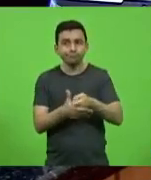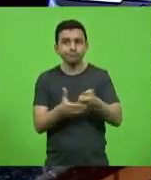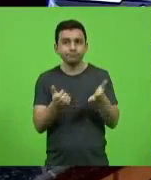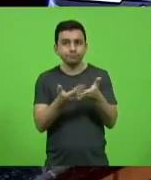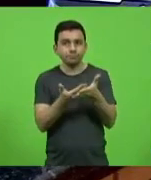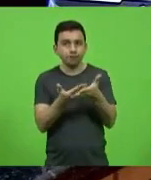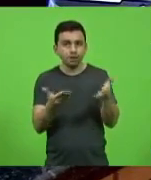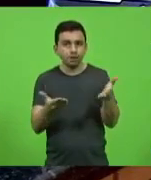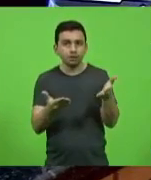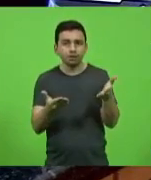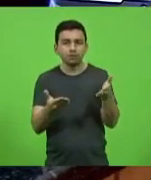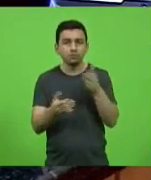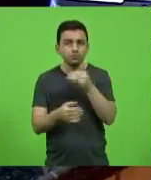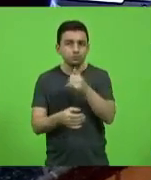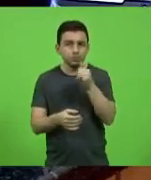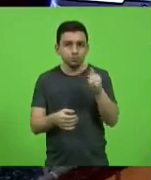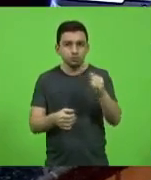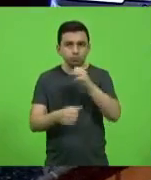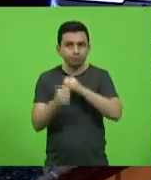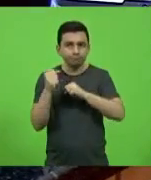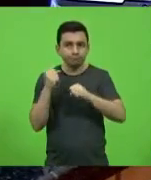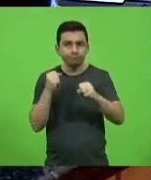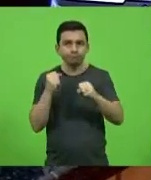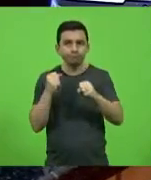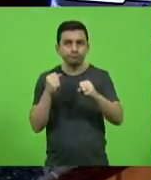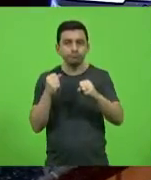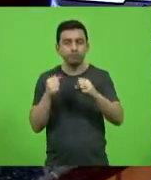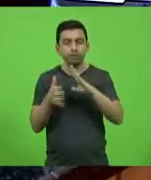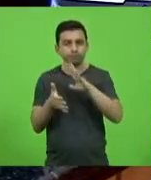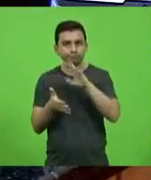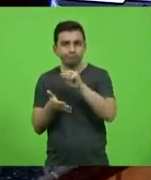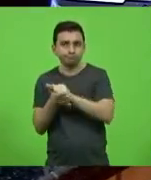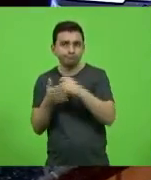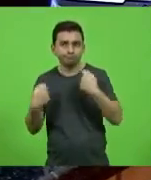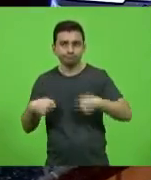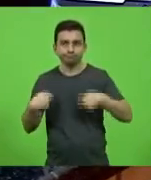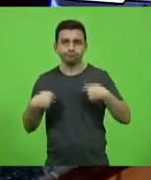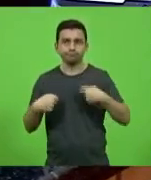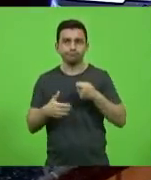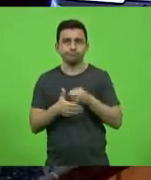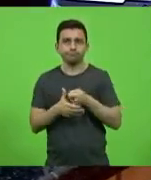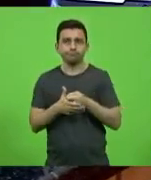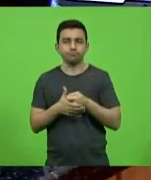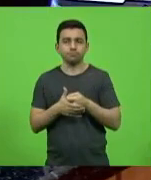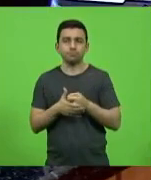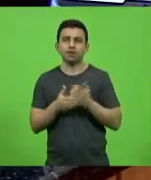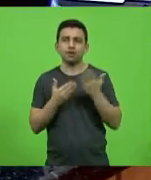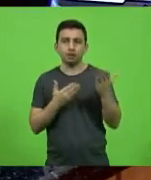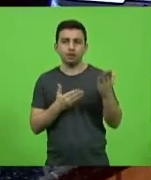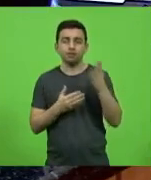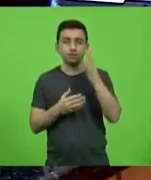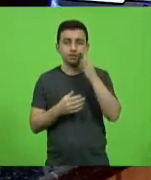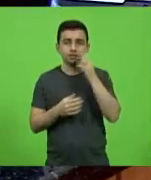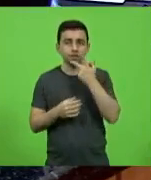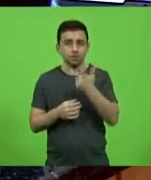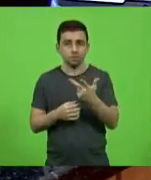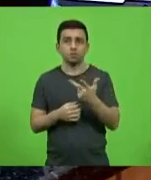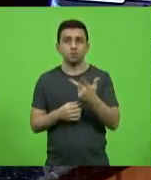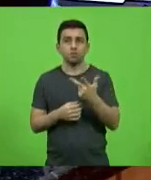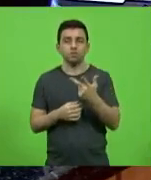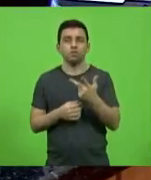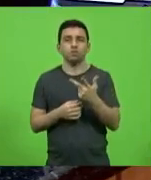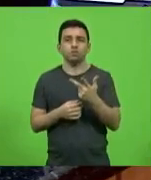instrutores de artes marciais serem credenciados. O próprio deputado Fernando Kreling, ele